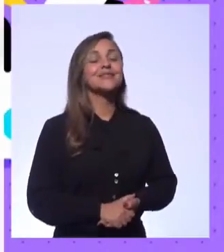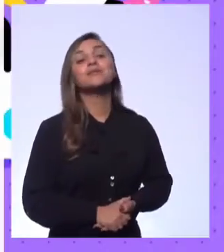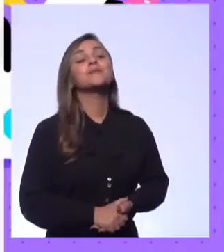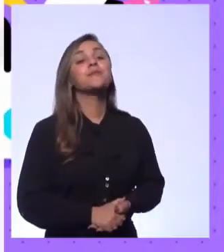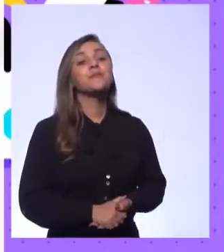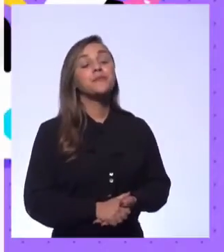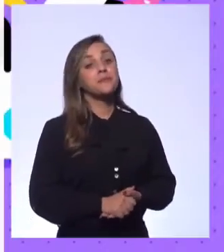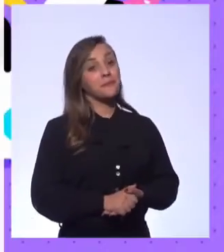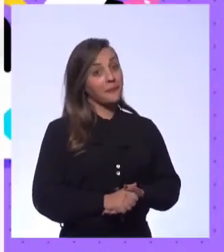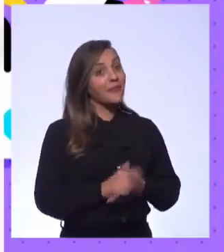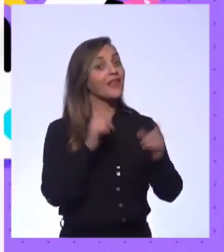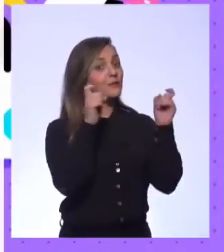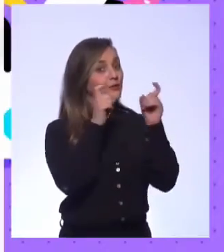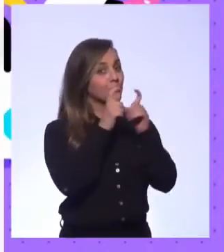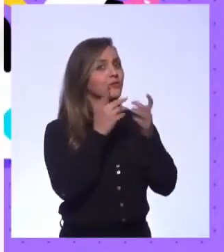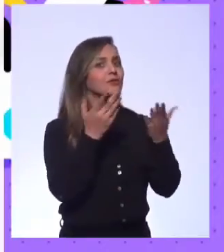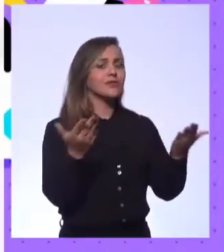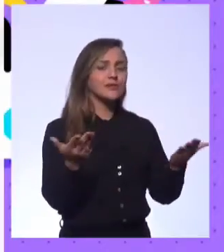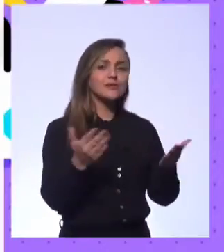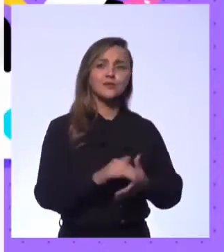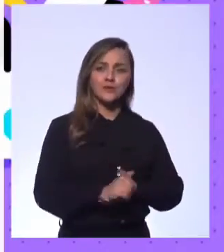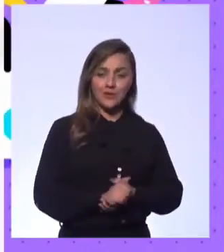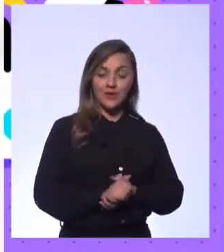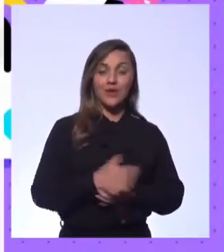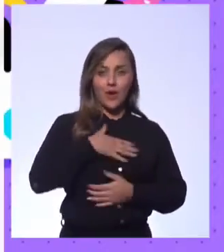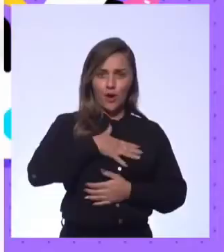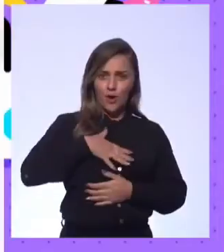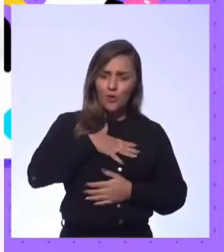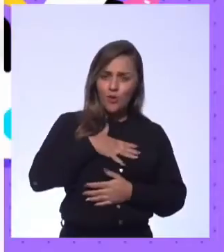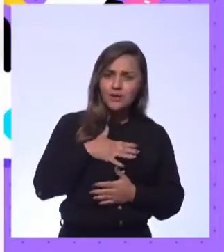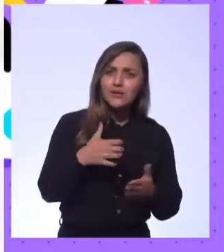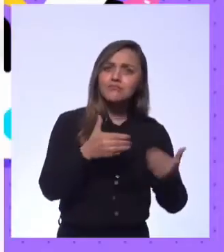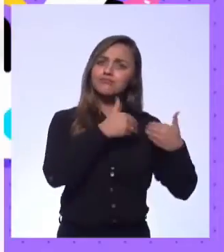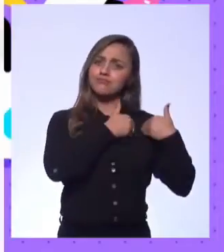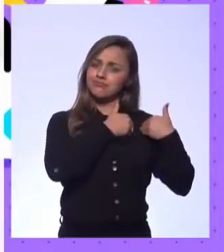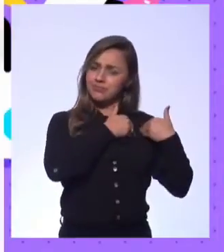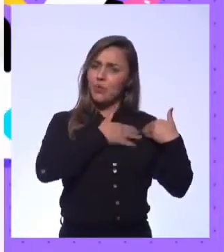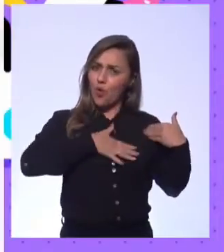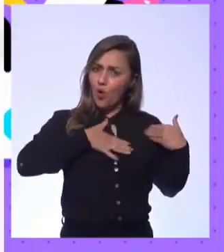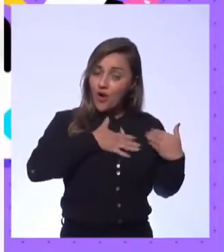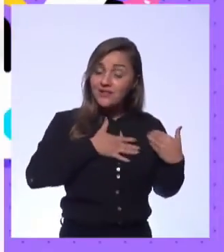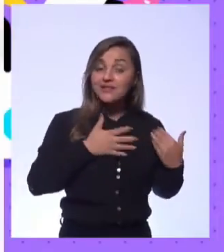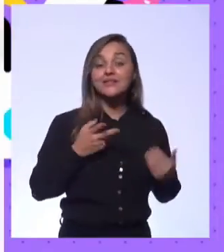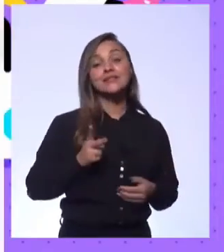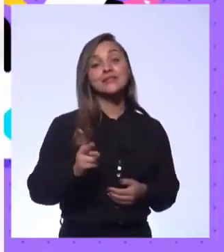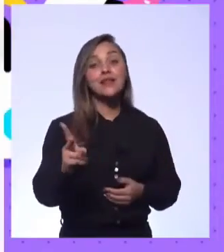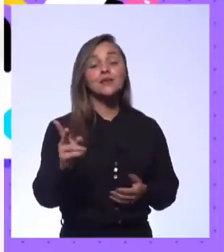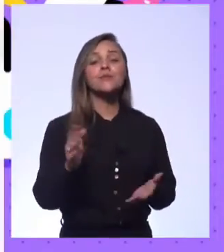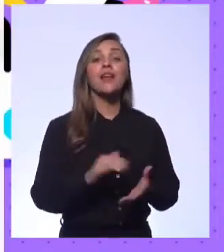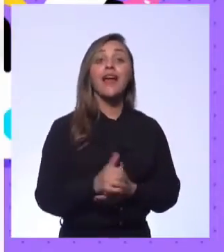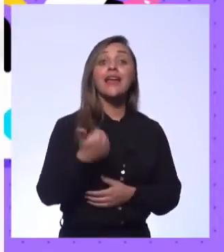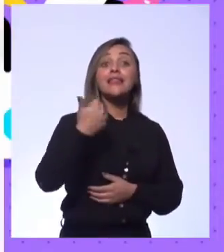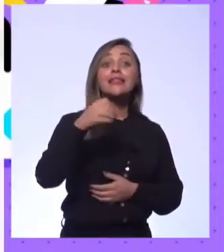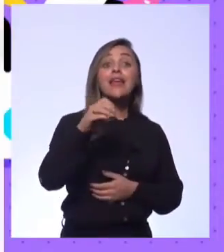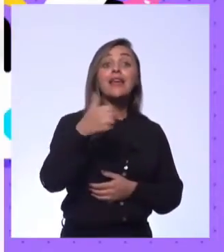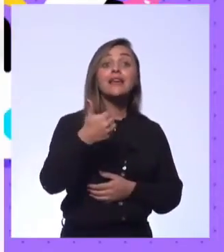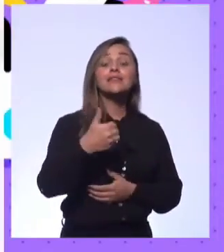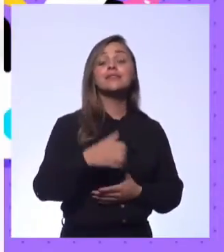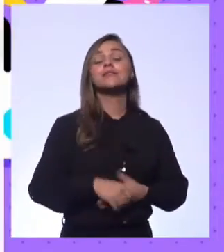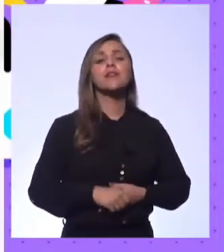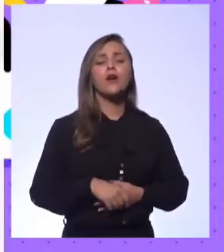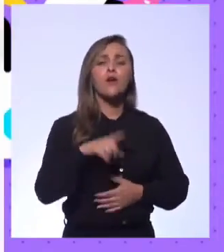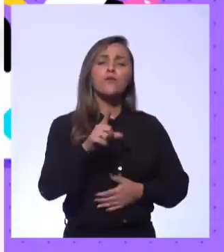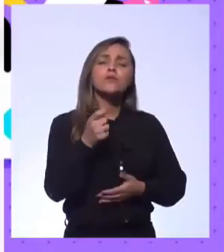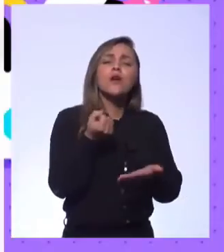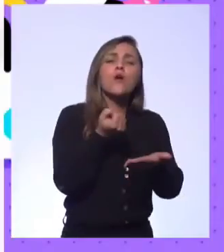complicada essa, viu? Gostar de assumir responsabilidades? Sempre, é comigo mesmo. Vamos lá, dez, se você pretende